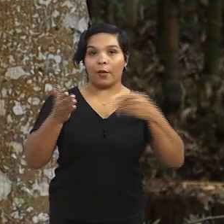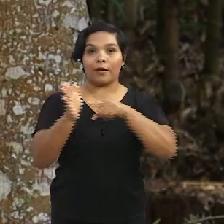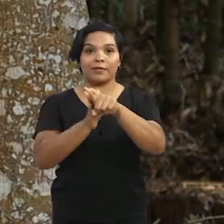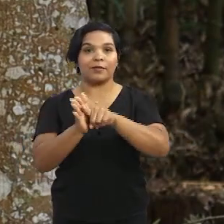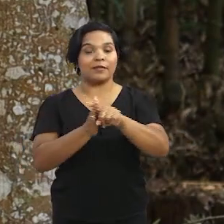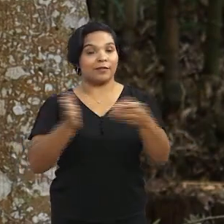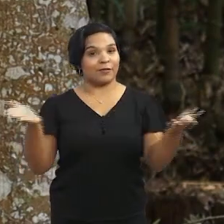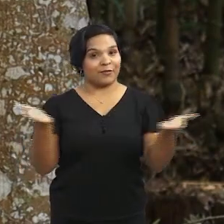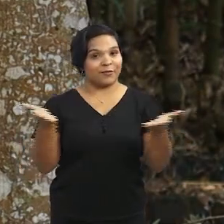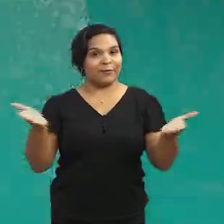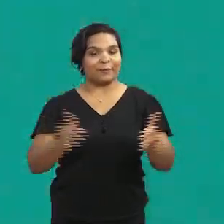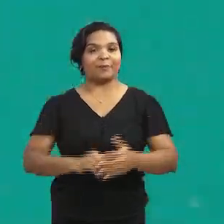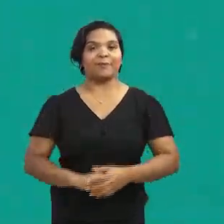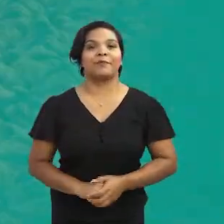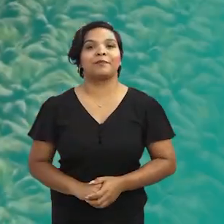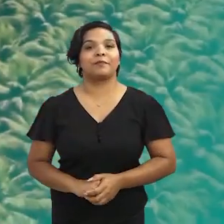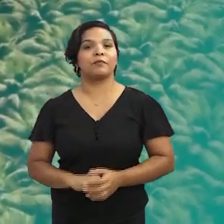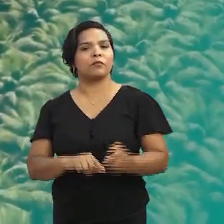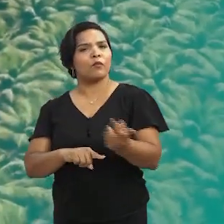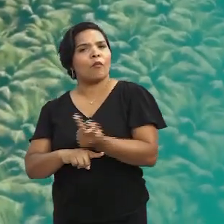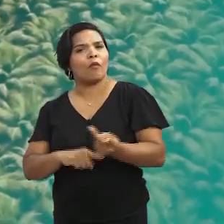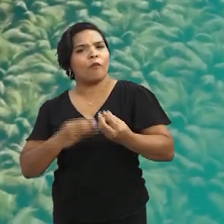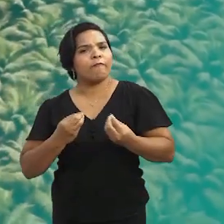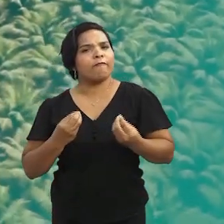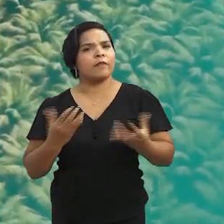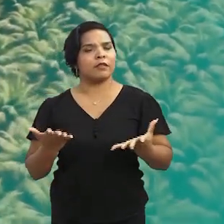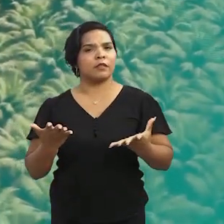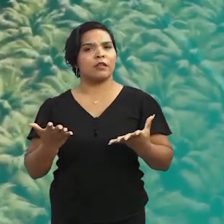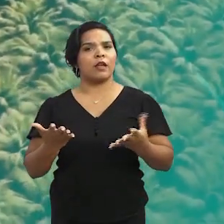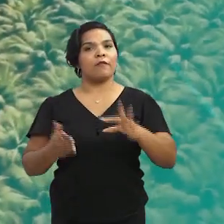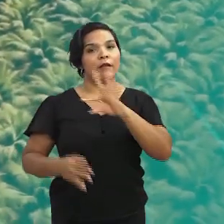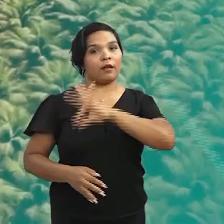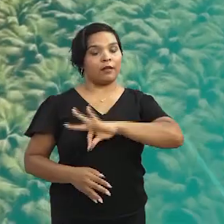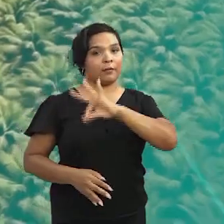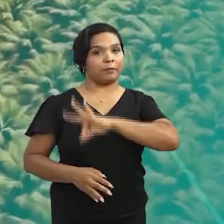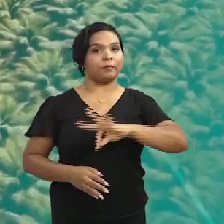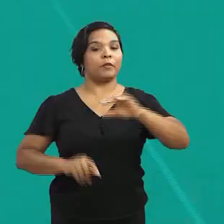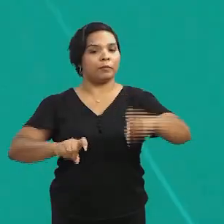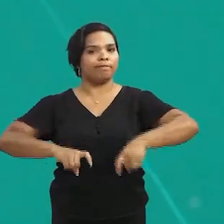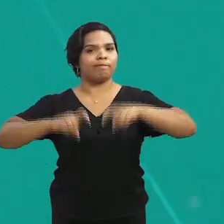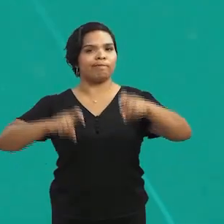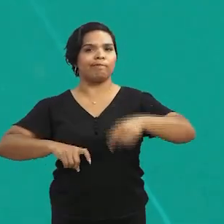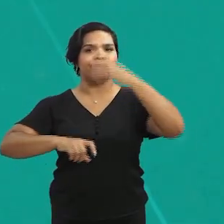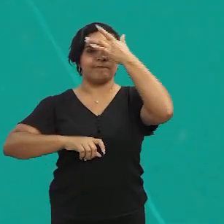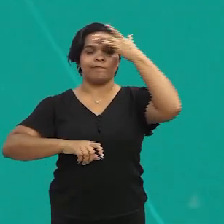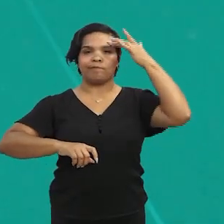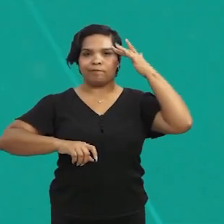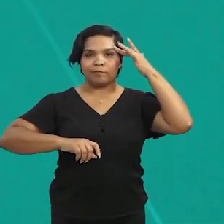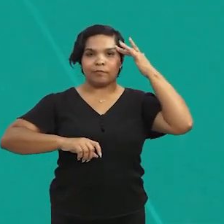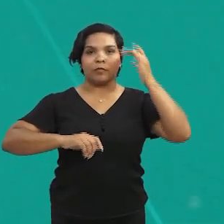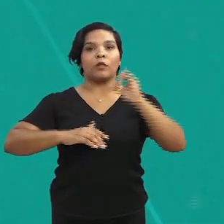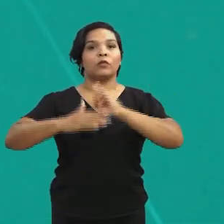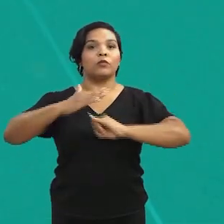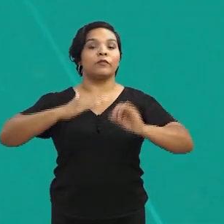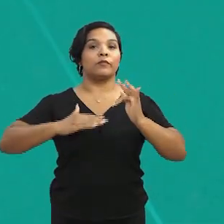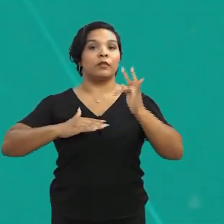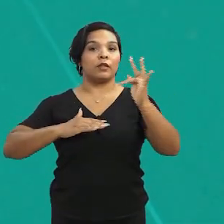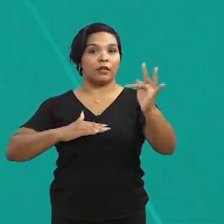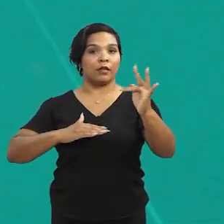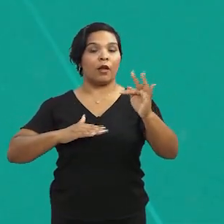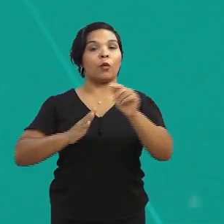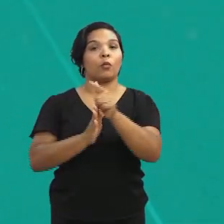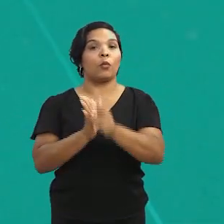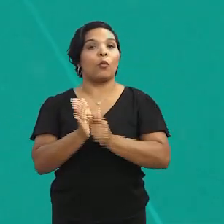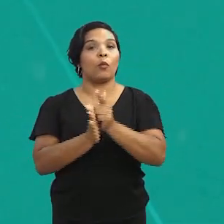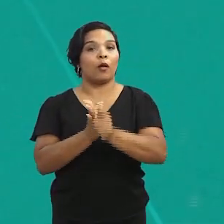agora as pesquisas de hoje. Buscando oferecer uma nova fonte de renda aos produtores, pesquisadores do Instituto Federal Baiano,